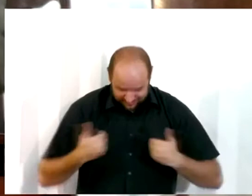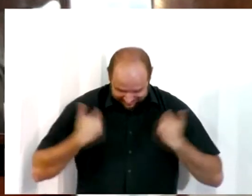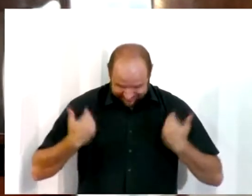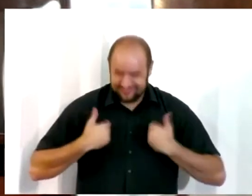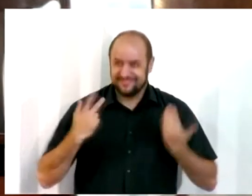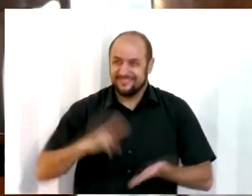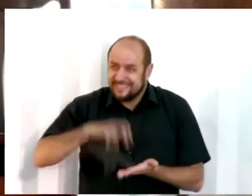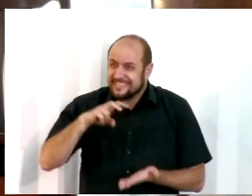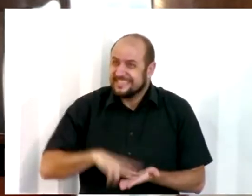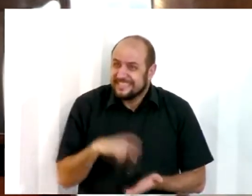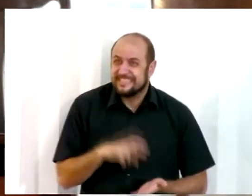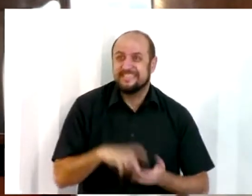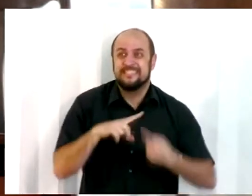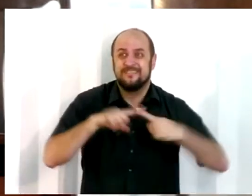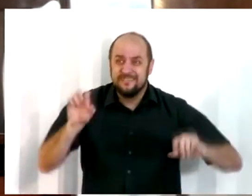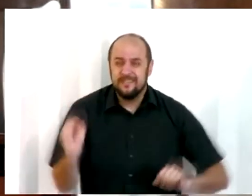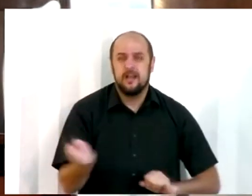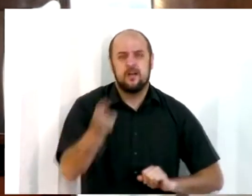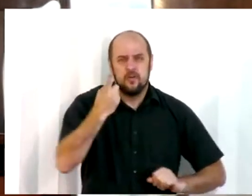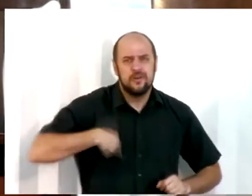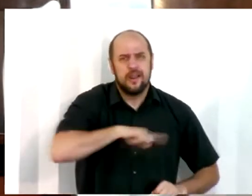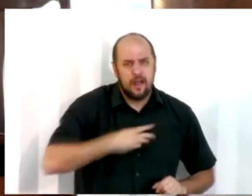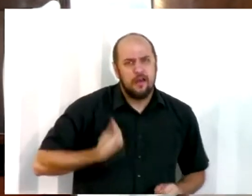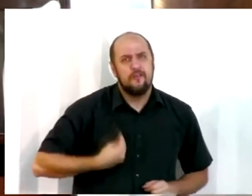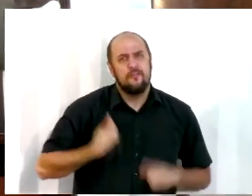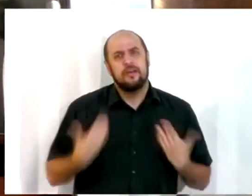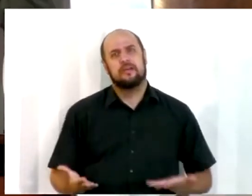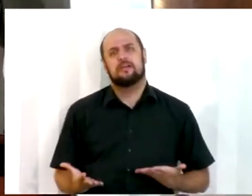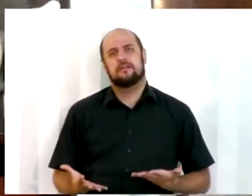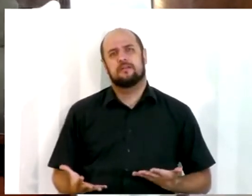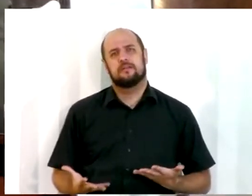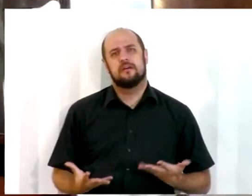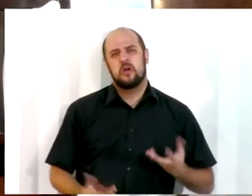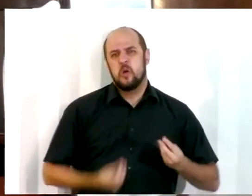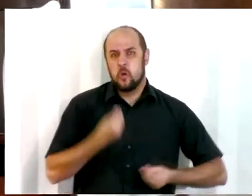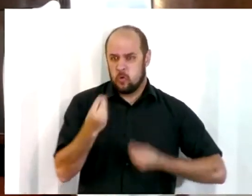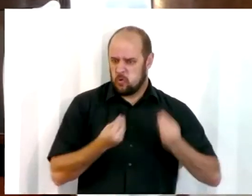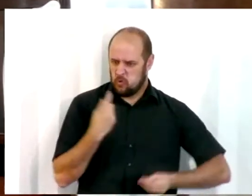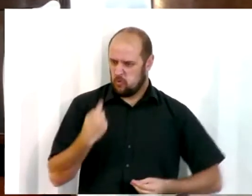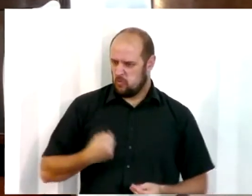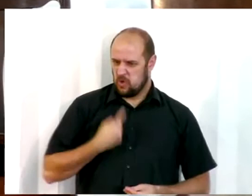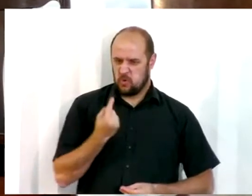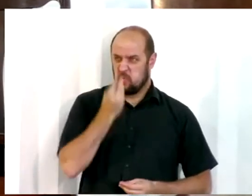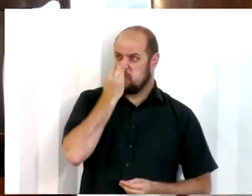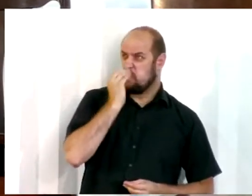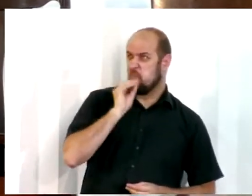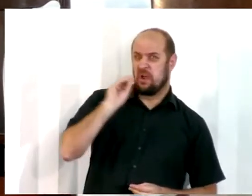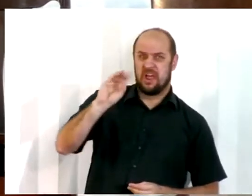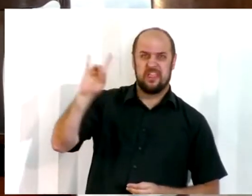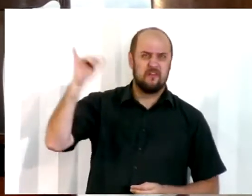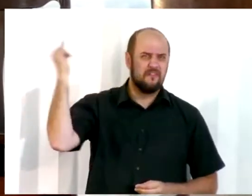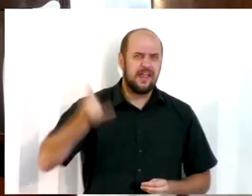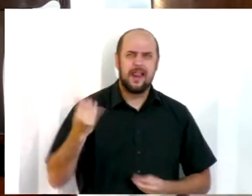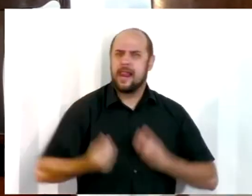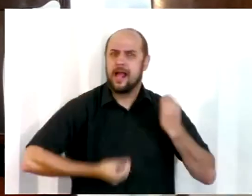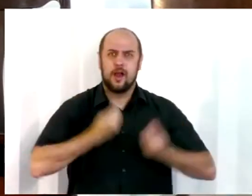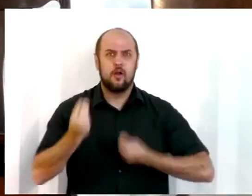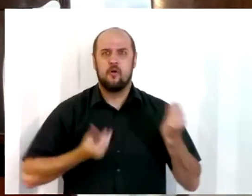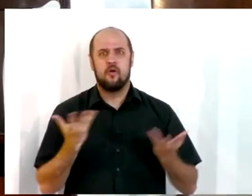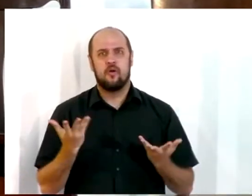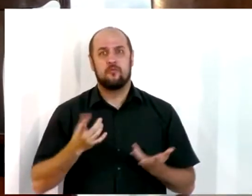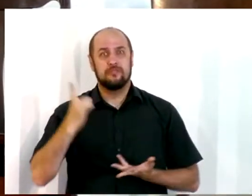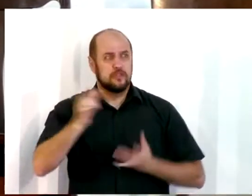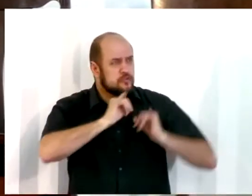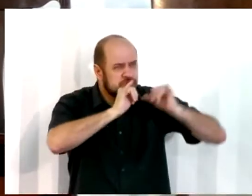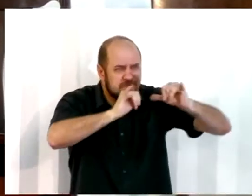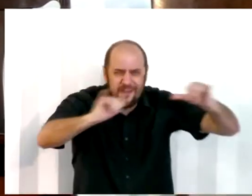irmãos, que deve acontecer conosco também, como é que eu fico indiferente à voz de Deus, à palavra de Deus, Deus começou a